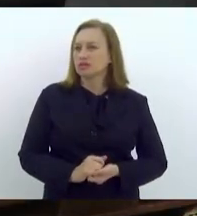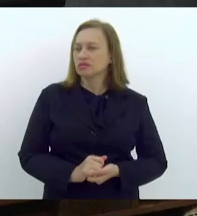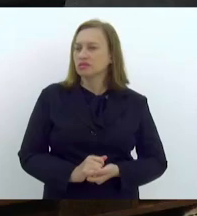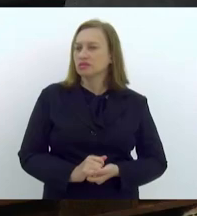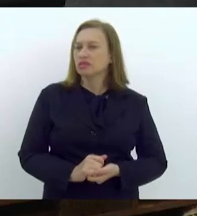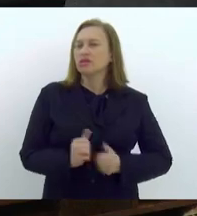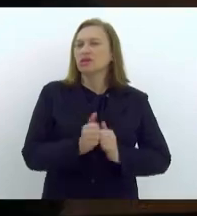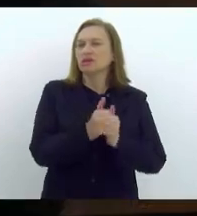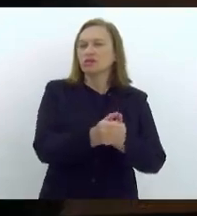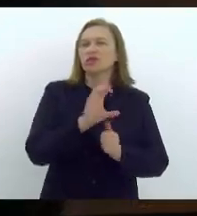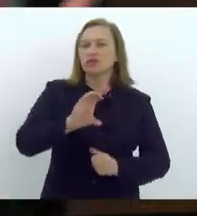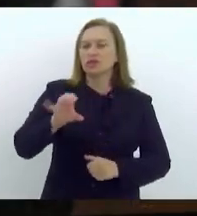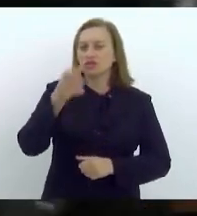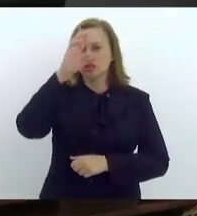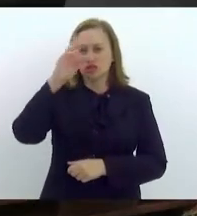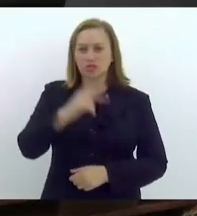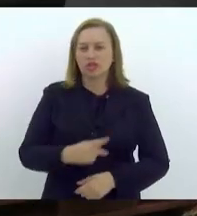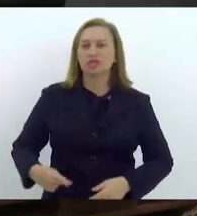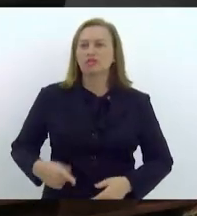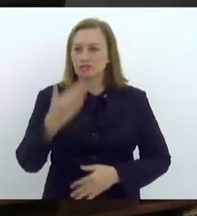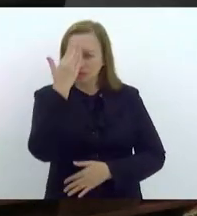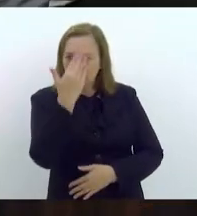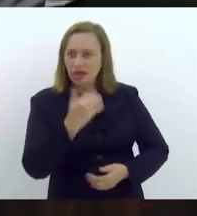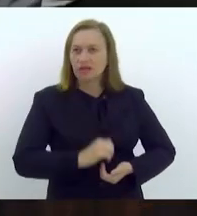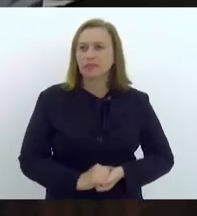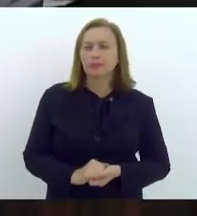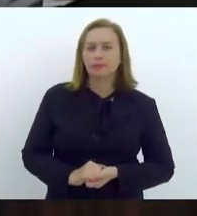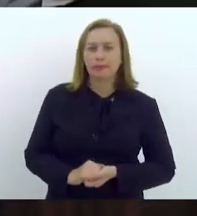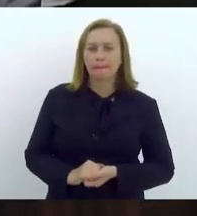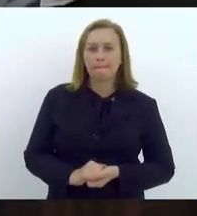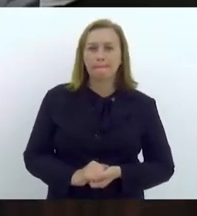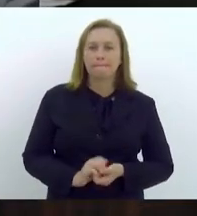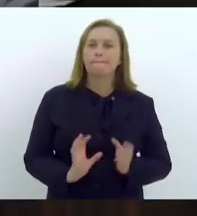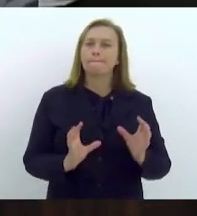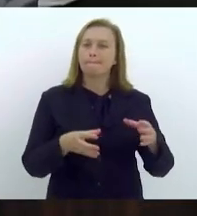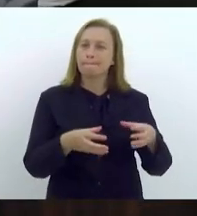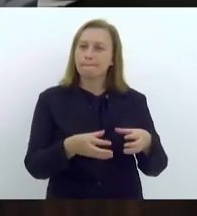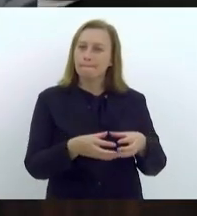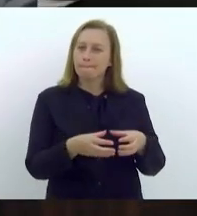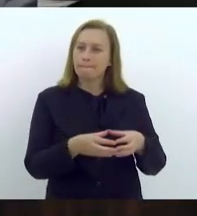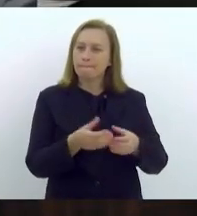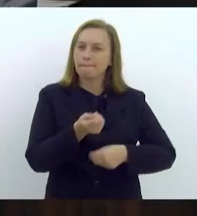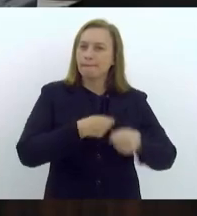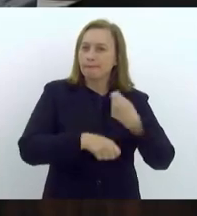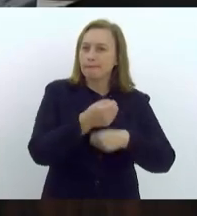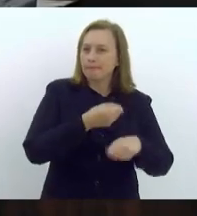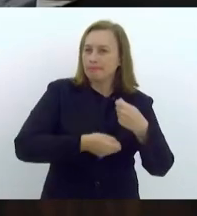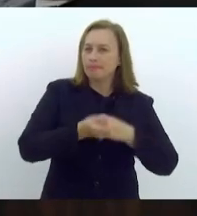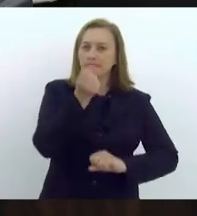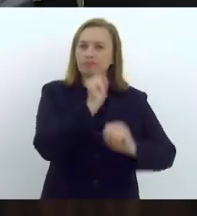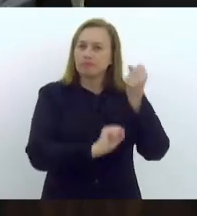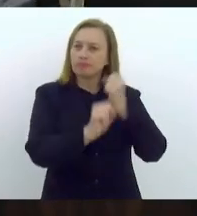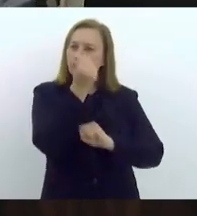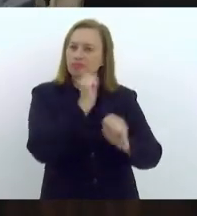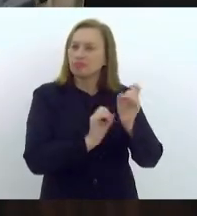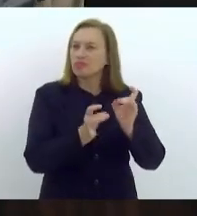Acompanhe essa ajuda, presidente. Muito obrigado. Para emitir parecer pela Comissão de Economia, Indústria e Comércio,